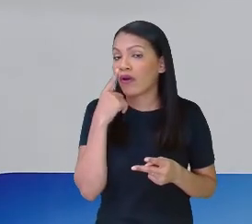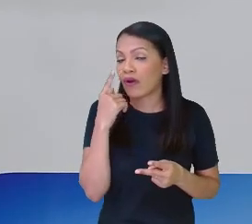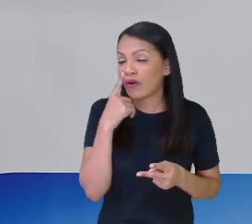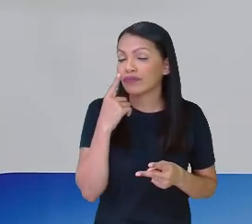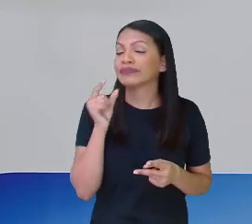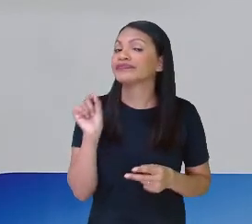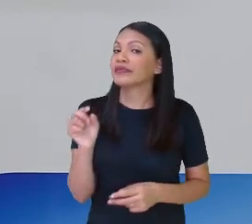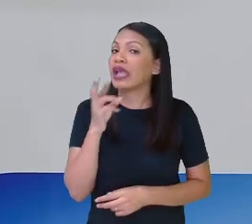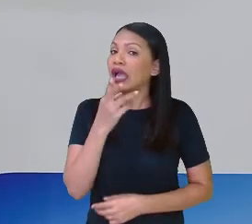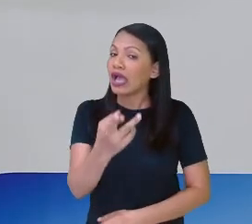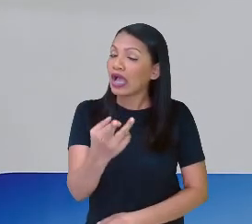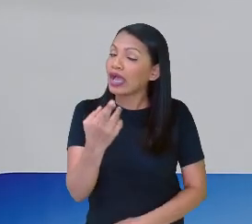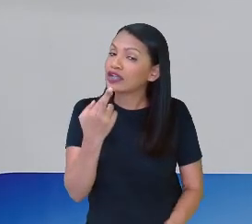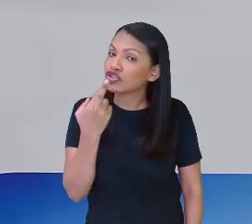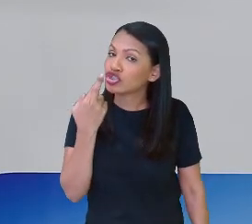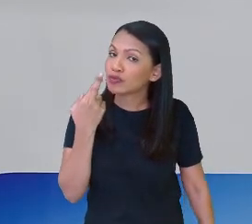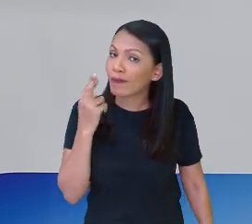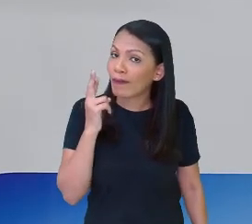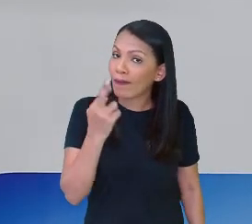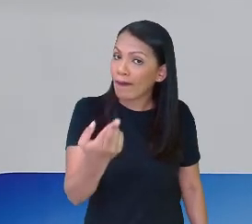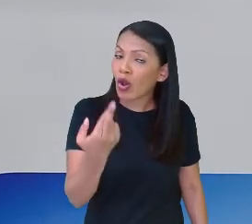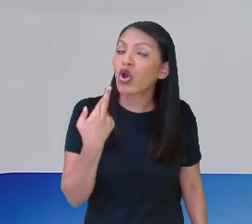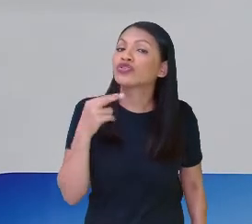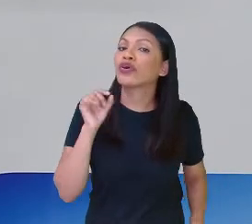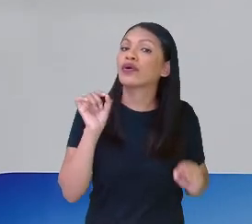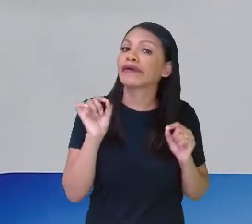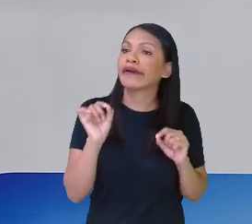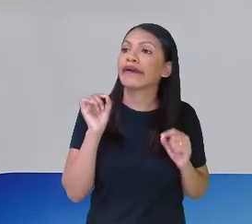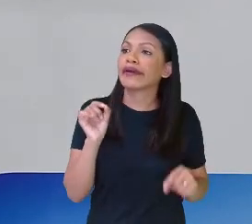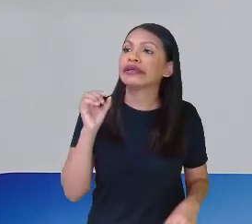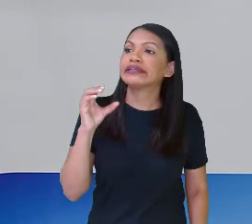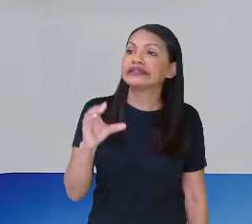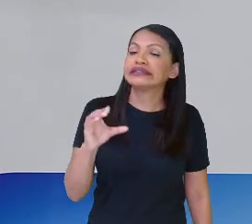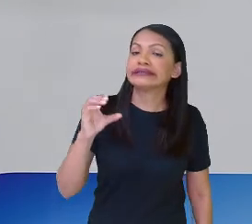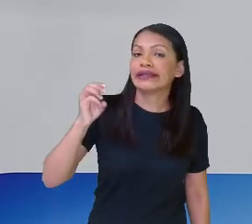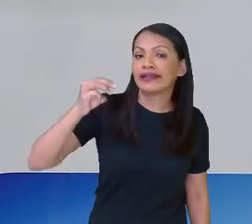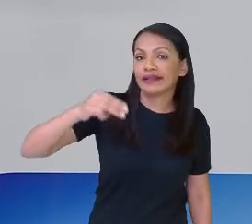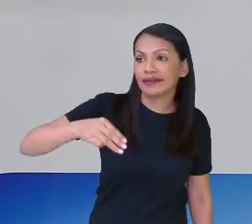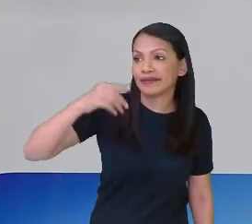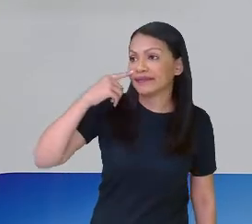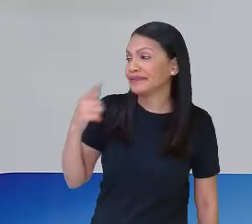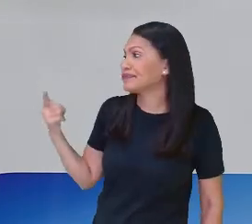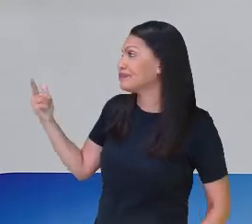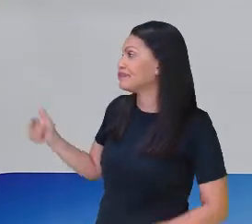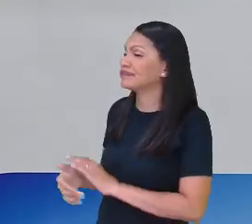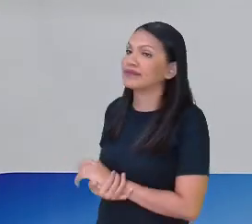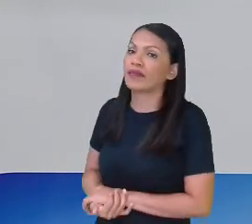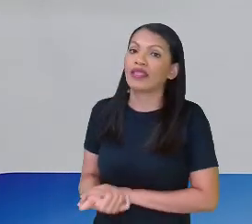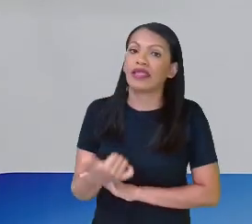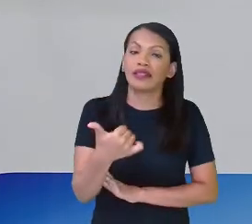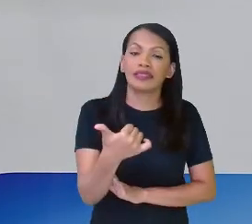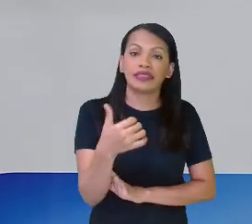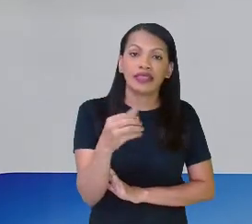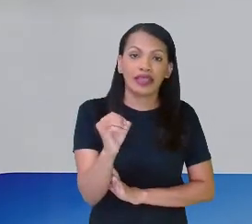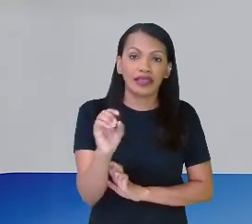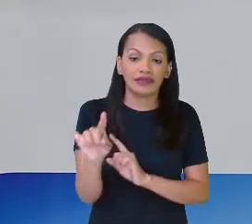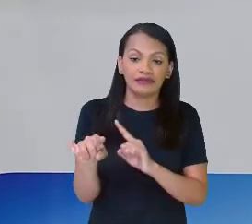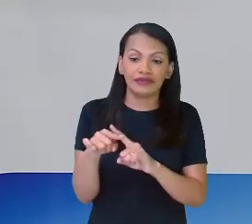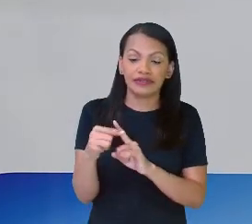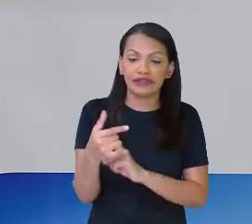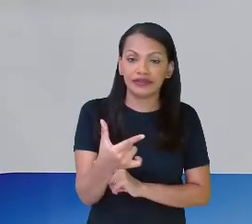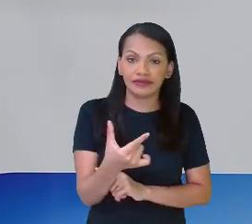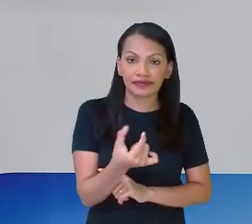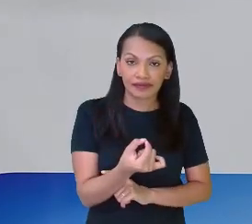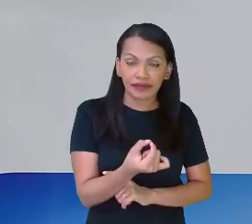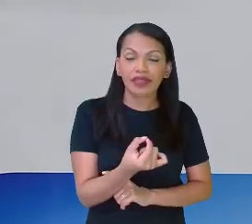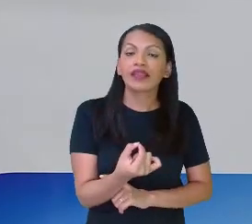Só que como eu estou trabalhando com a área, olha lá, minha gente, 10 vezes 20. Só que